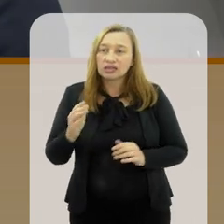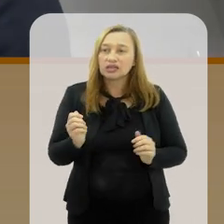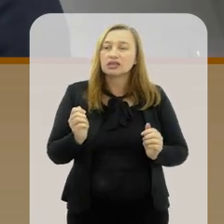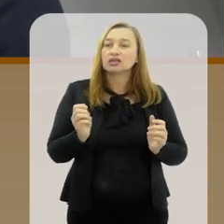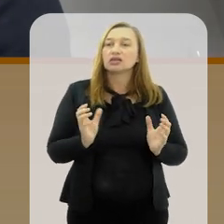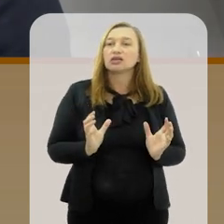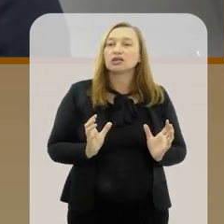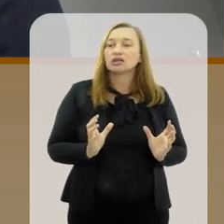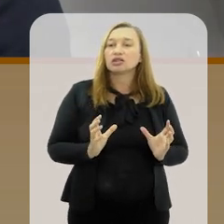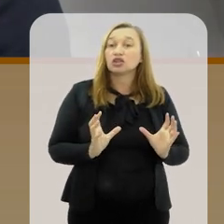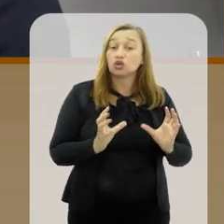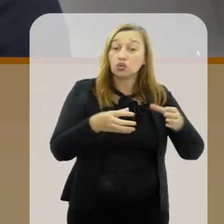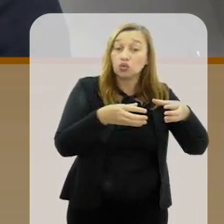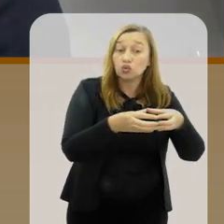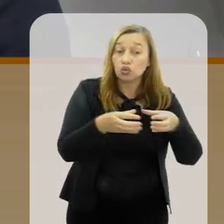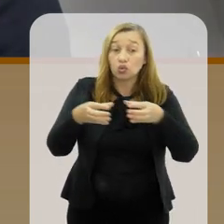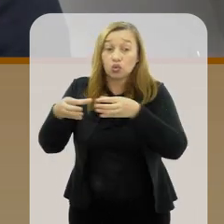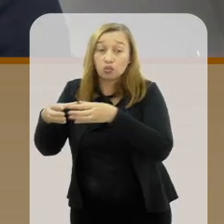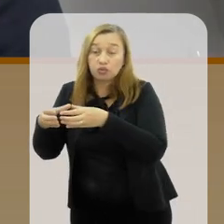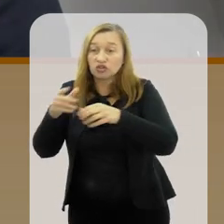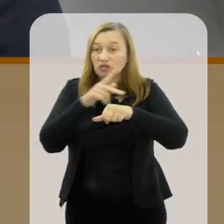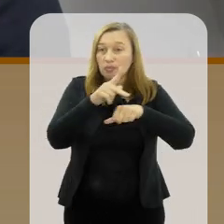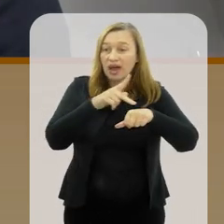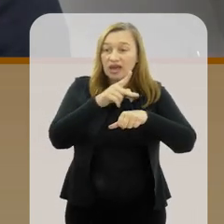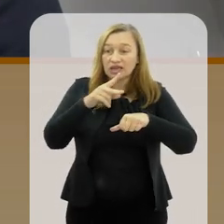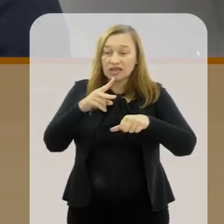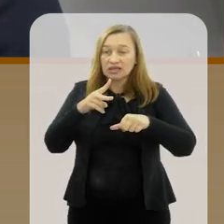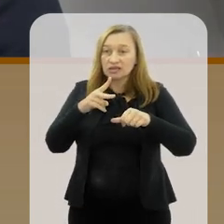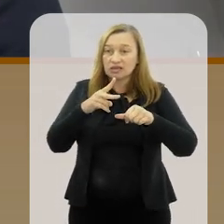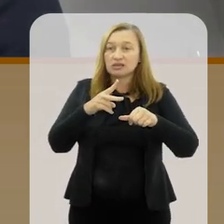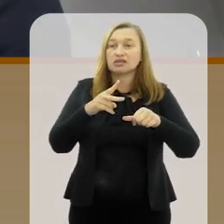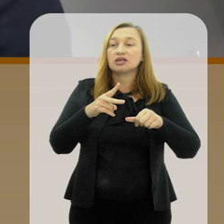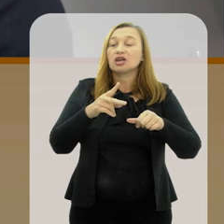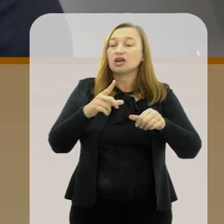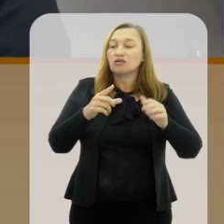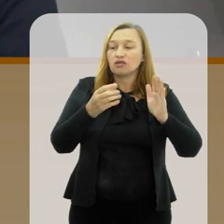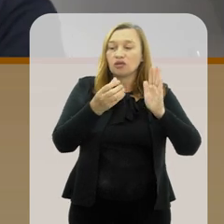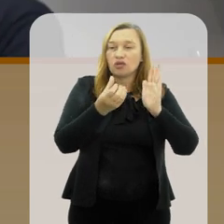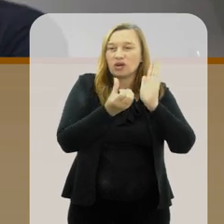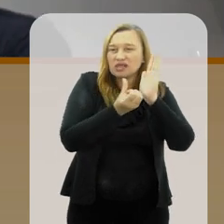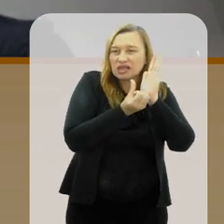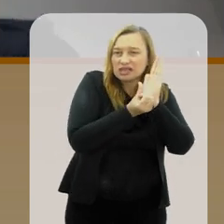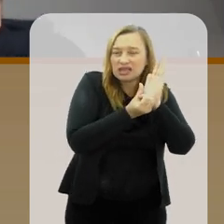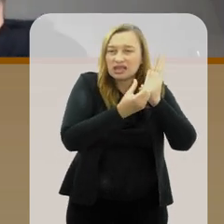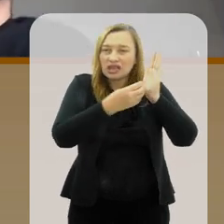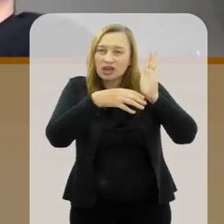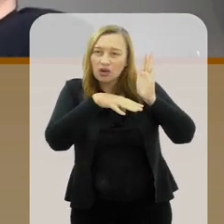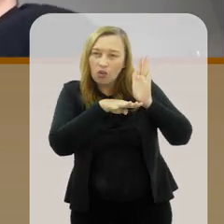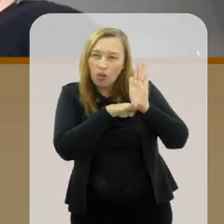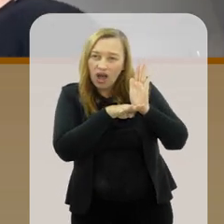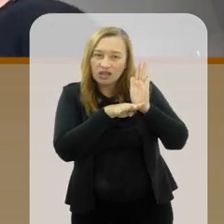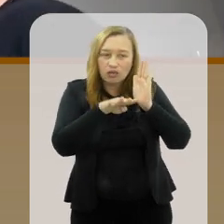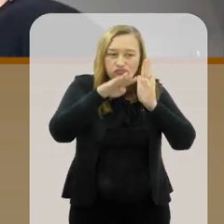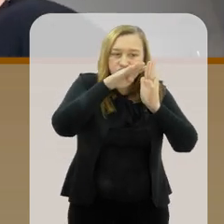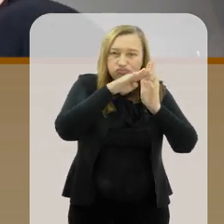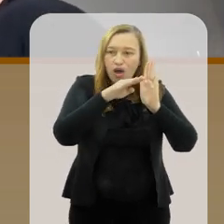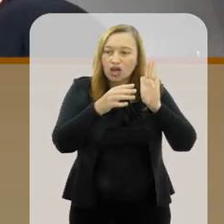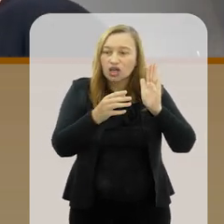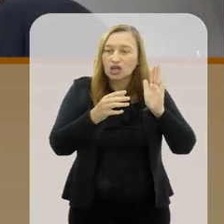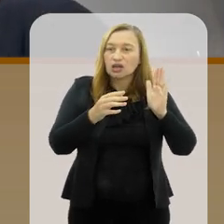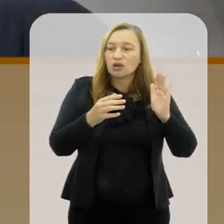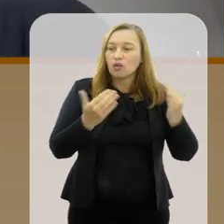as potências emergentes, né, ficou na 64ª posição entre 80 países,